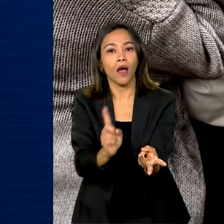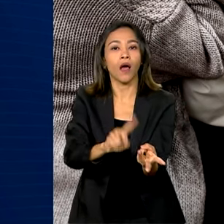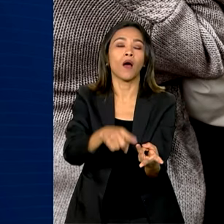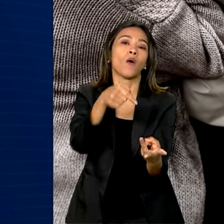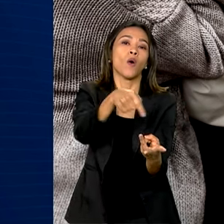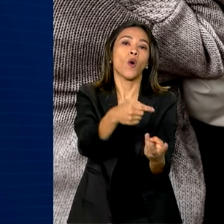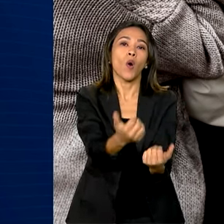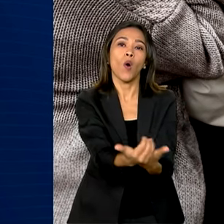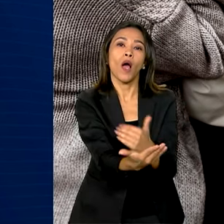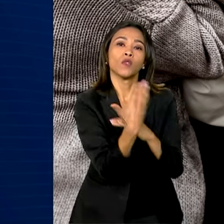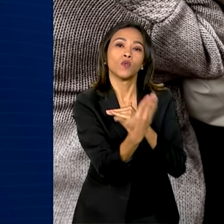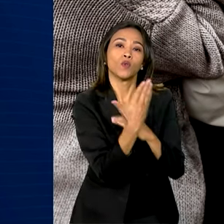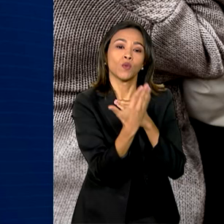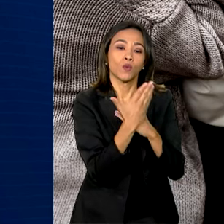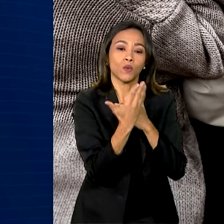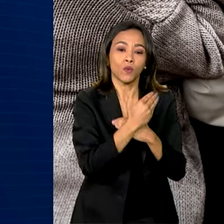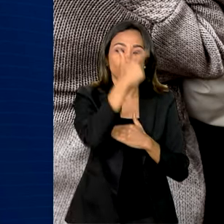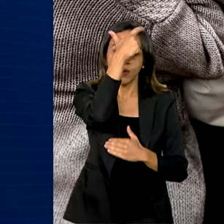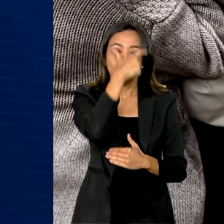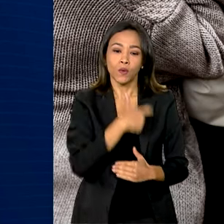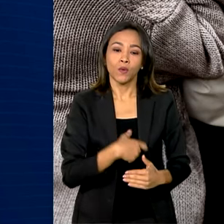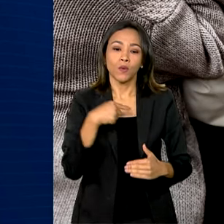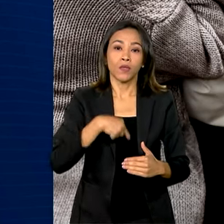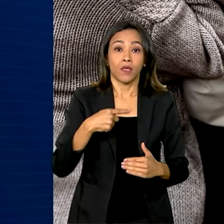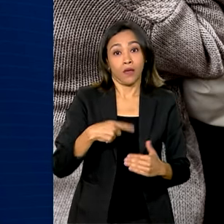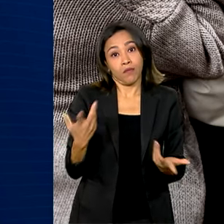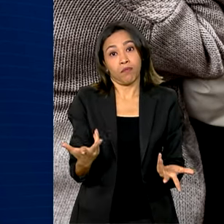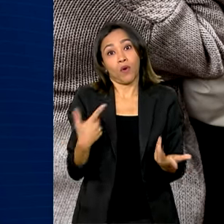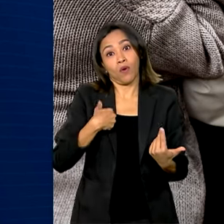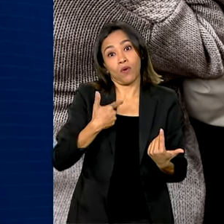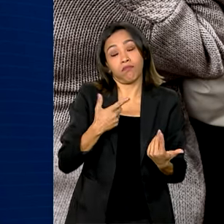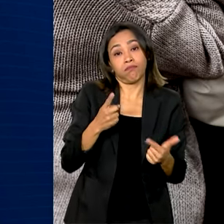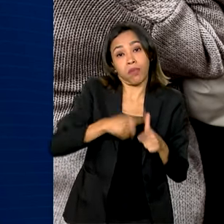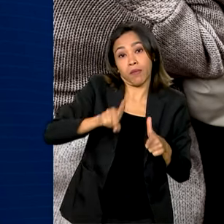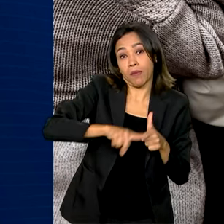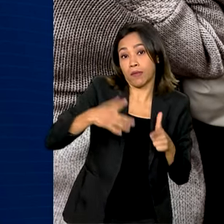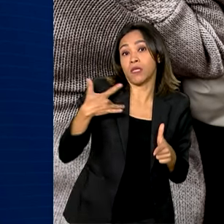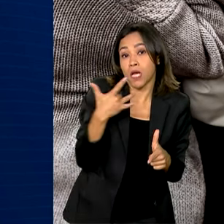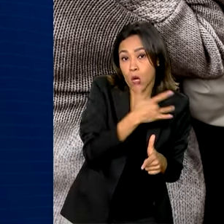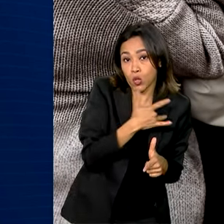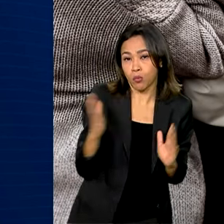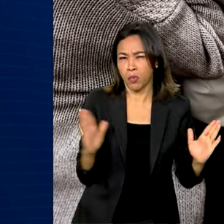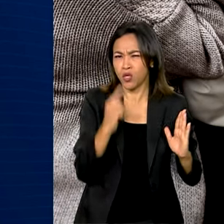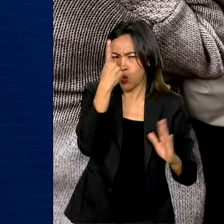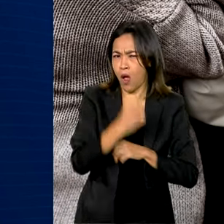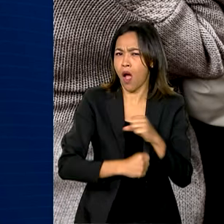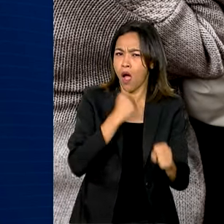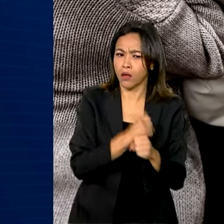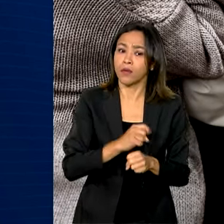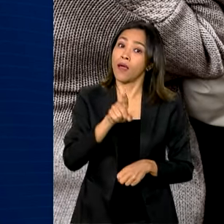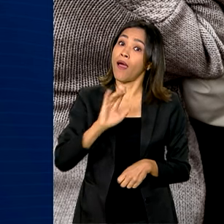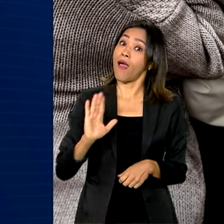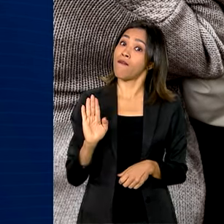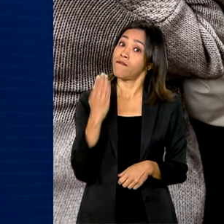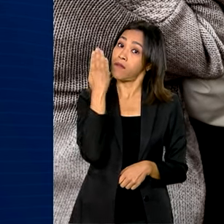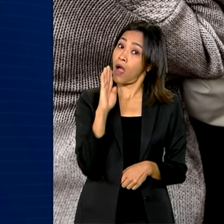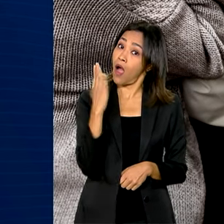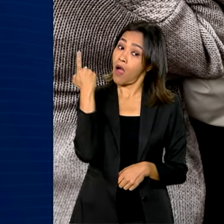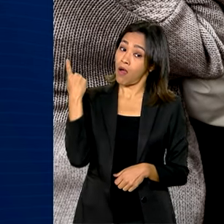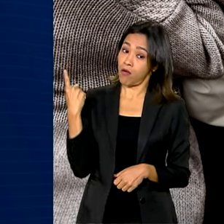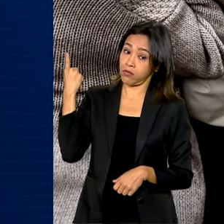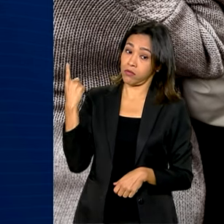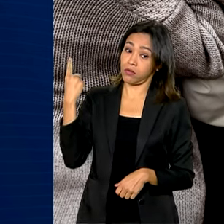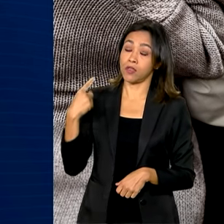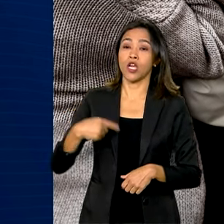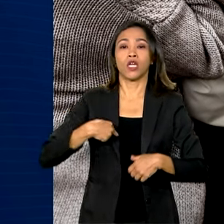por incapacidade temporária com duração superior a um ano. Também é falso que o INSS está convocando beneficiários